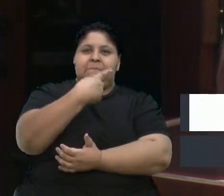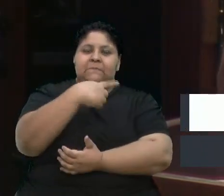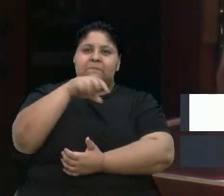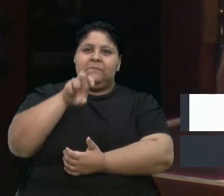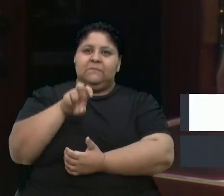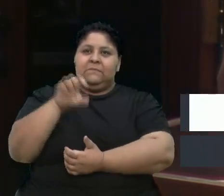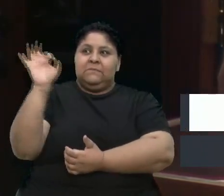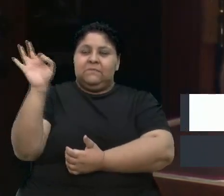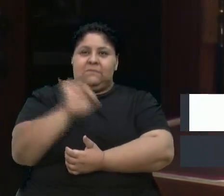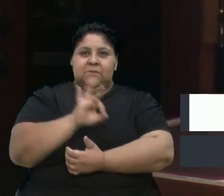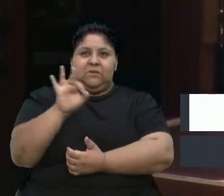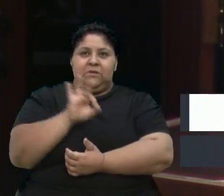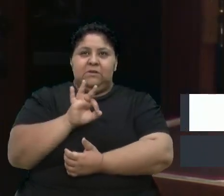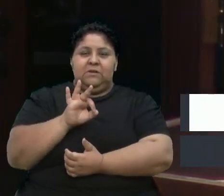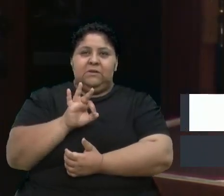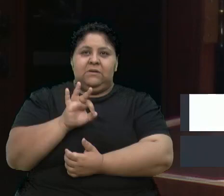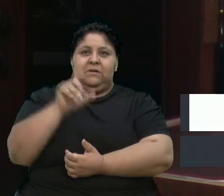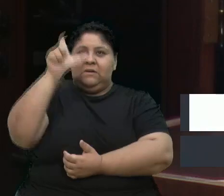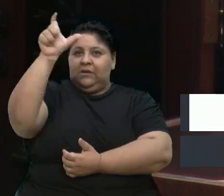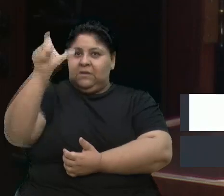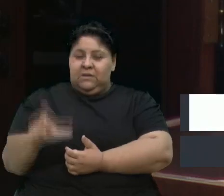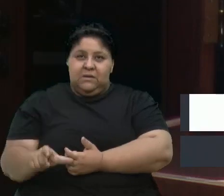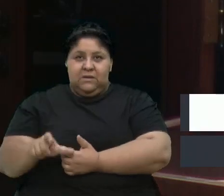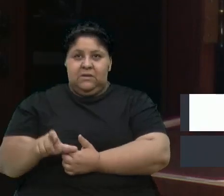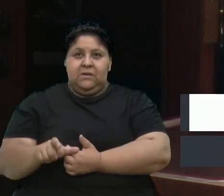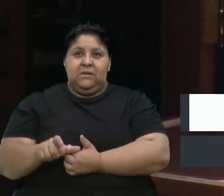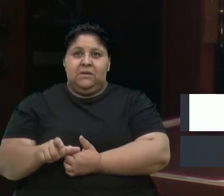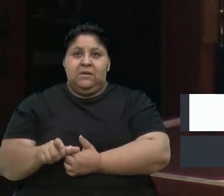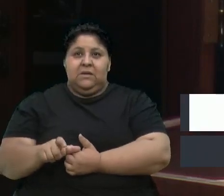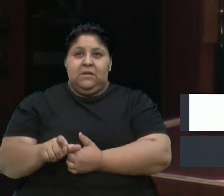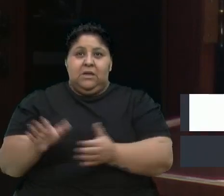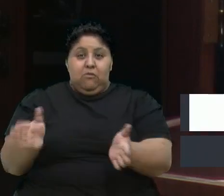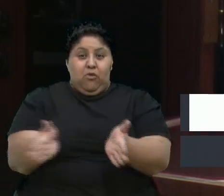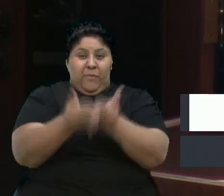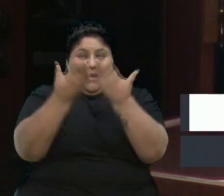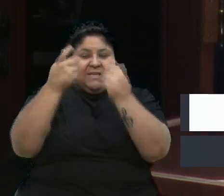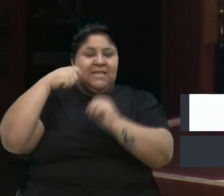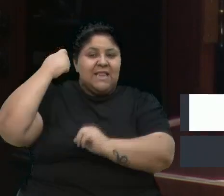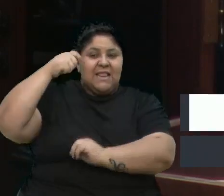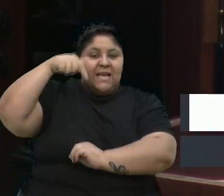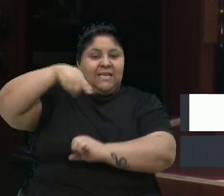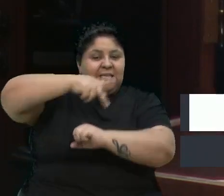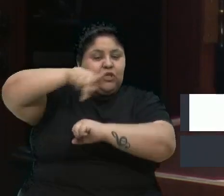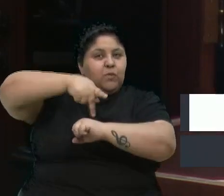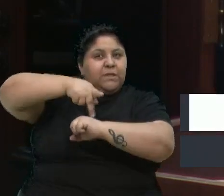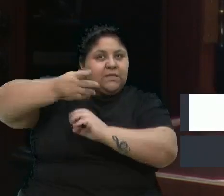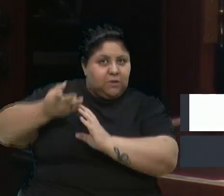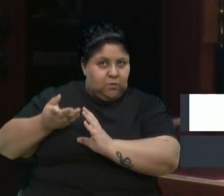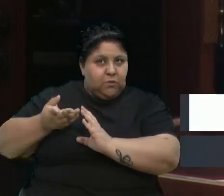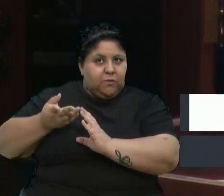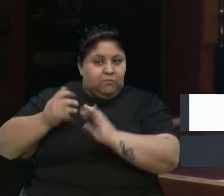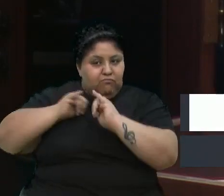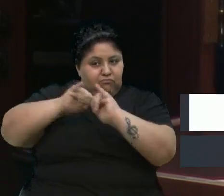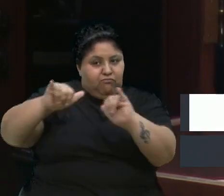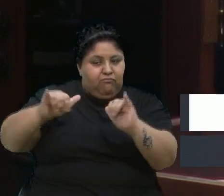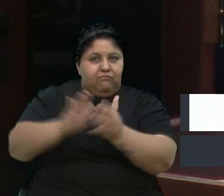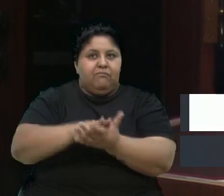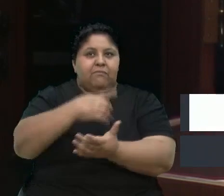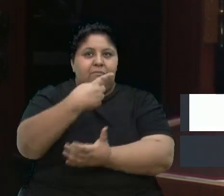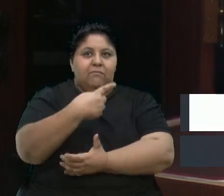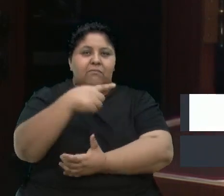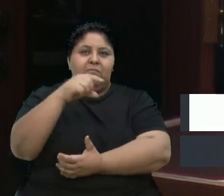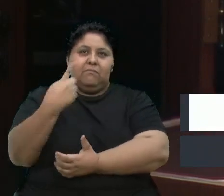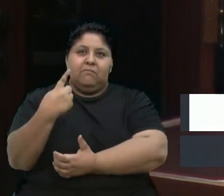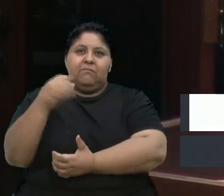% das pessoas em extrema pobreza são negras no Brasil, segundo os dados do IBGE. 71